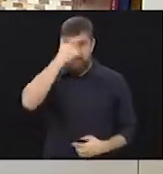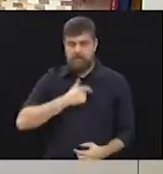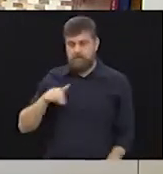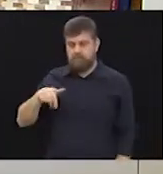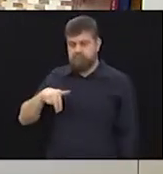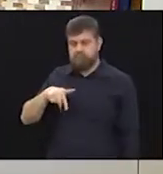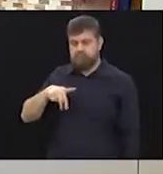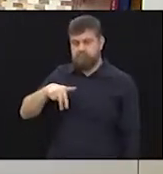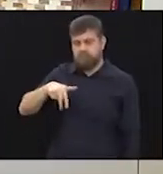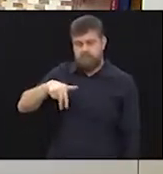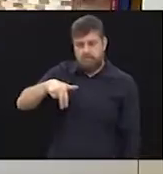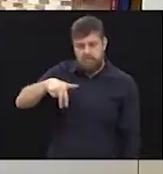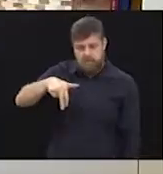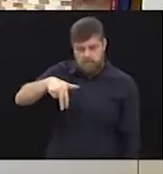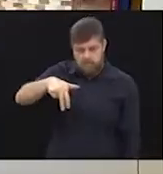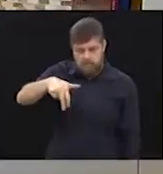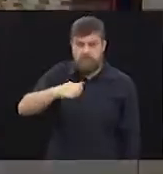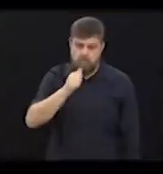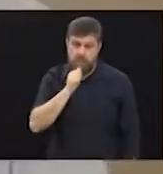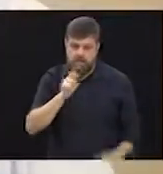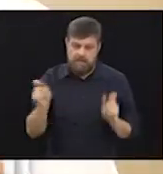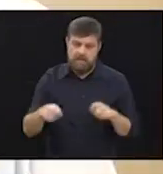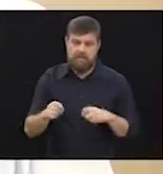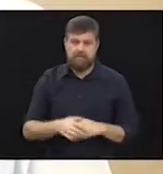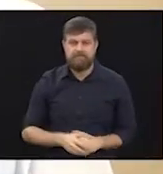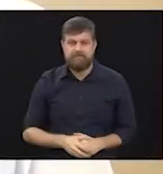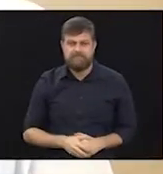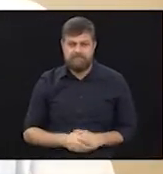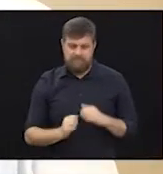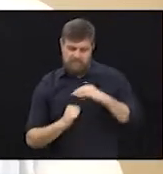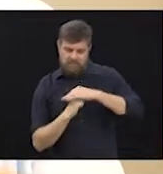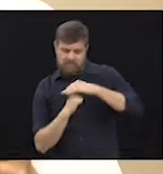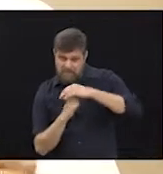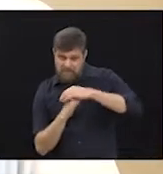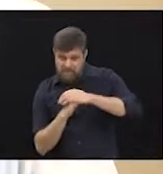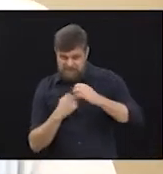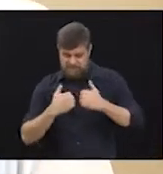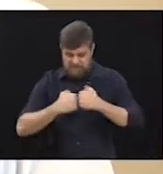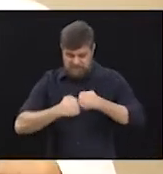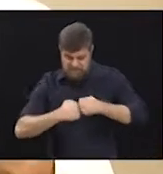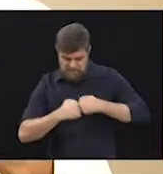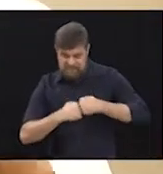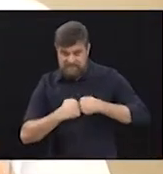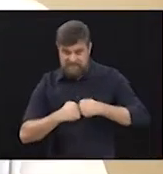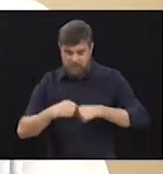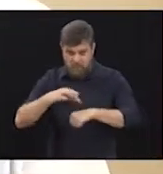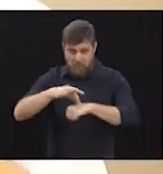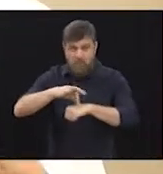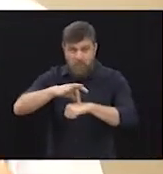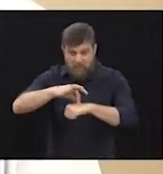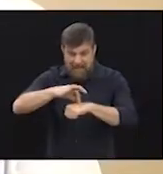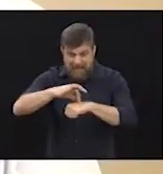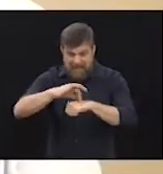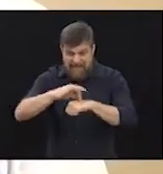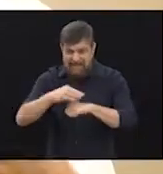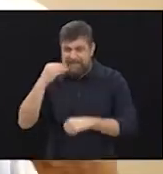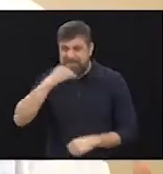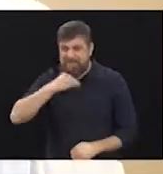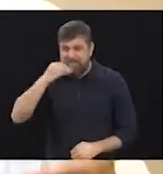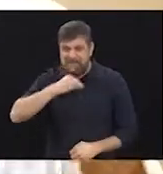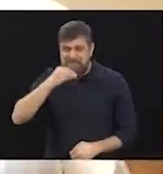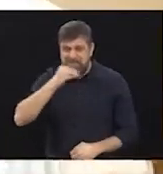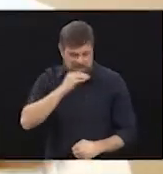mais curta, mas ainda faço. Uma articulação que a musculatura está hipotônica, está flácida,